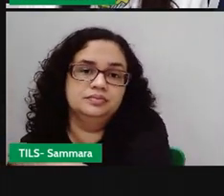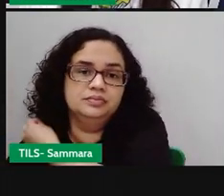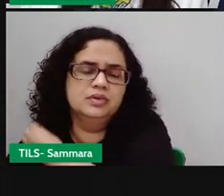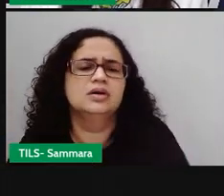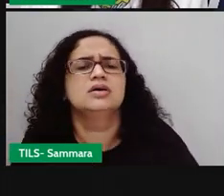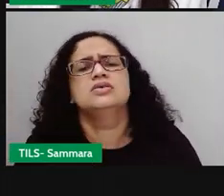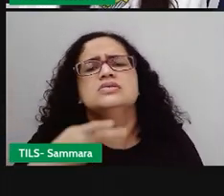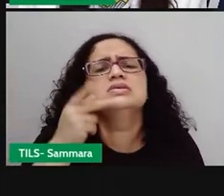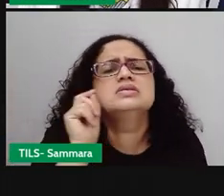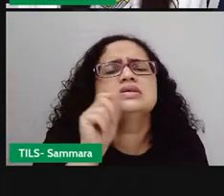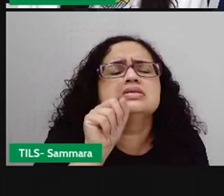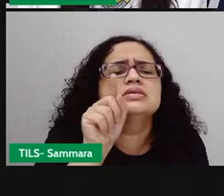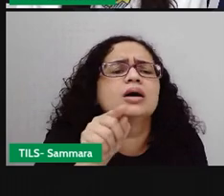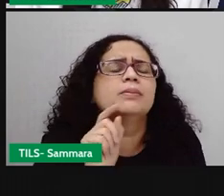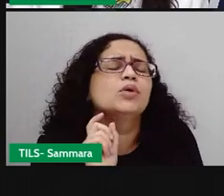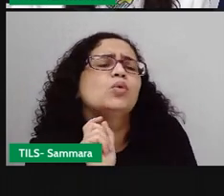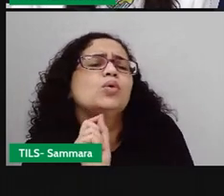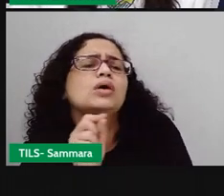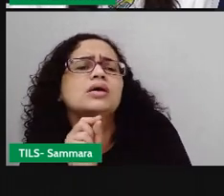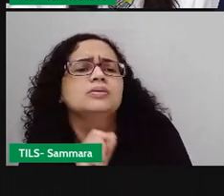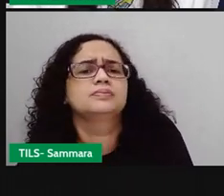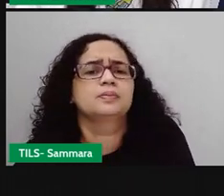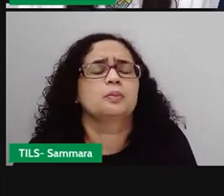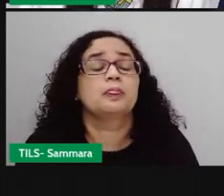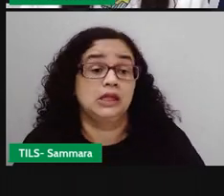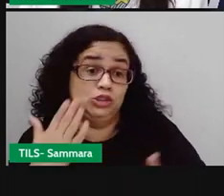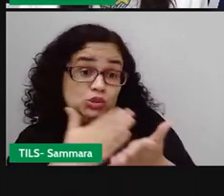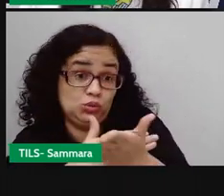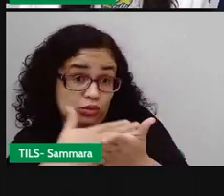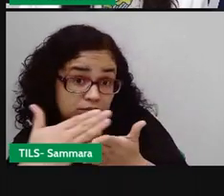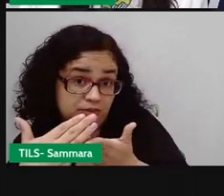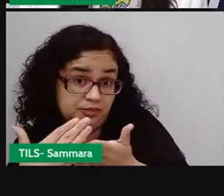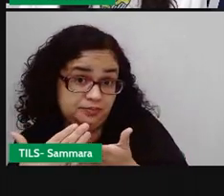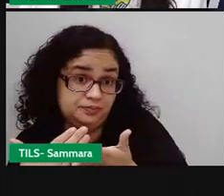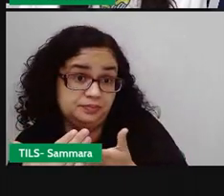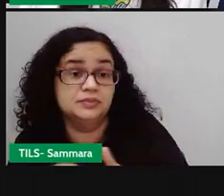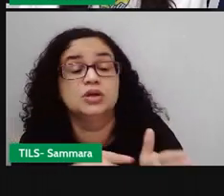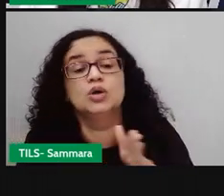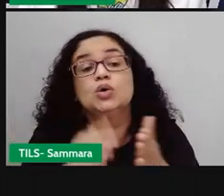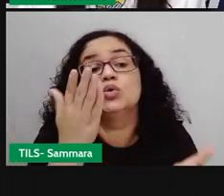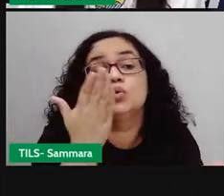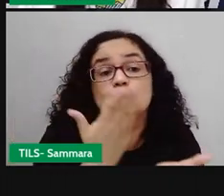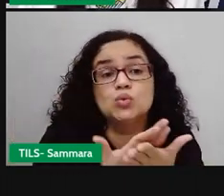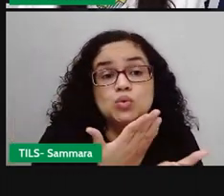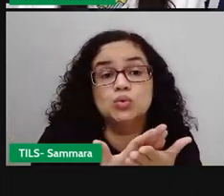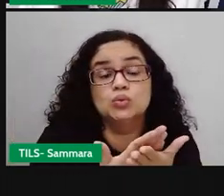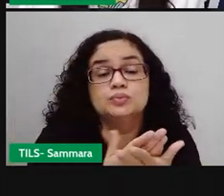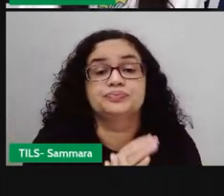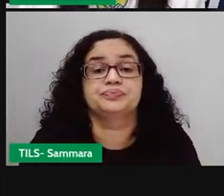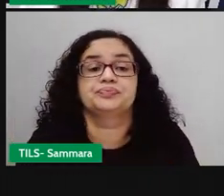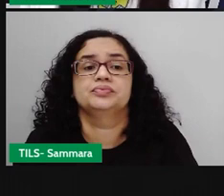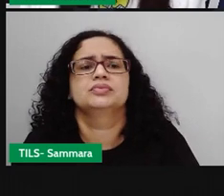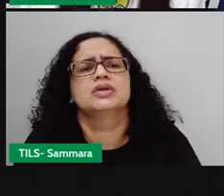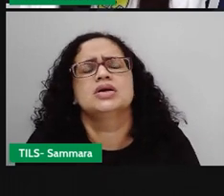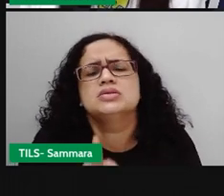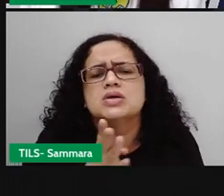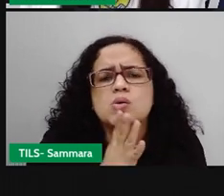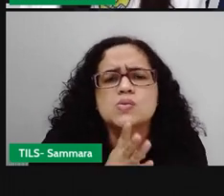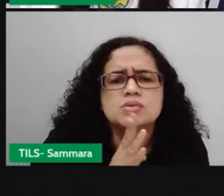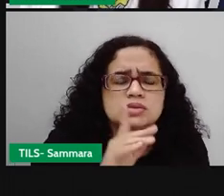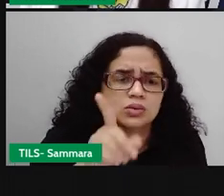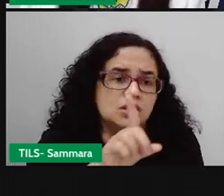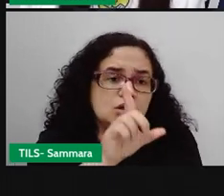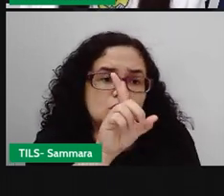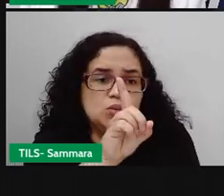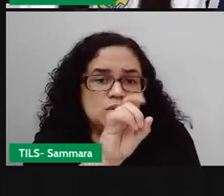E aí é para colocar essa pergunta para a gente iniciar, né? O nosso estudo sobre os discursos. Você sabe o que